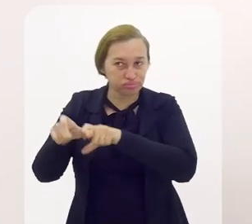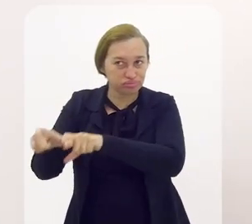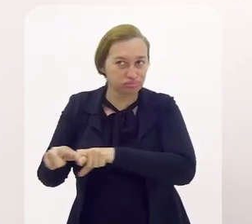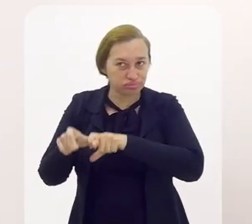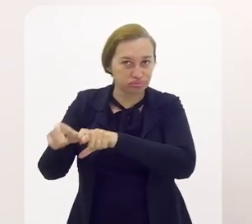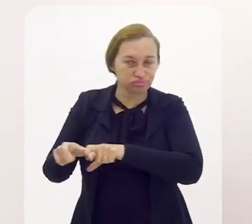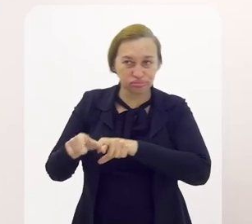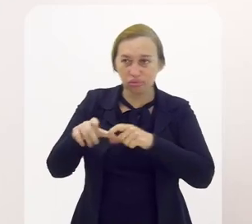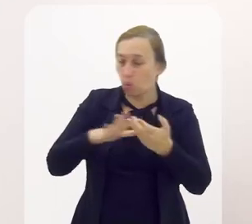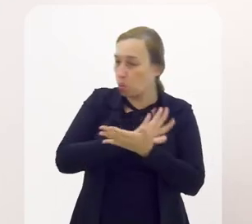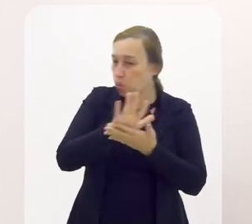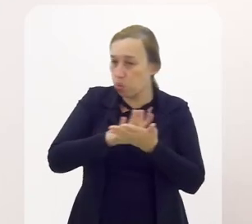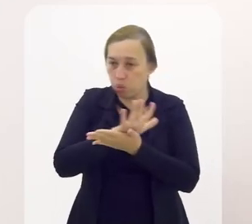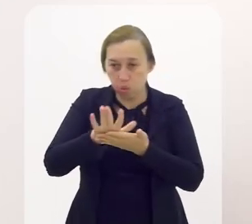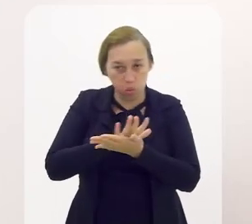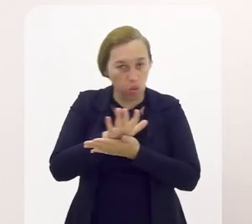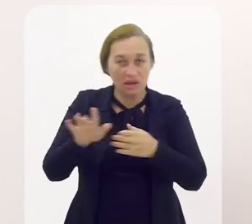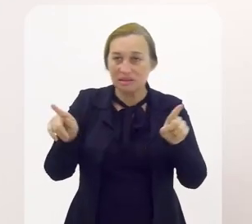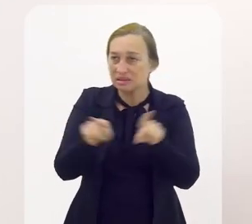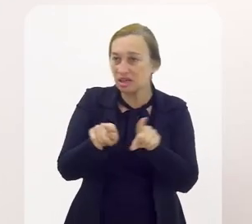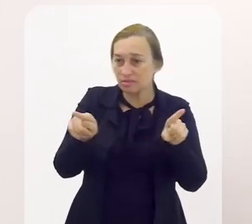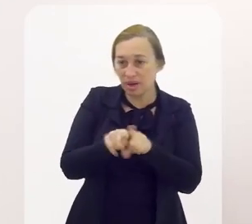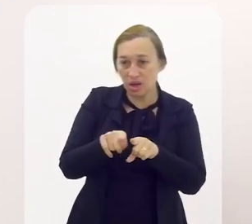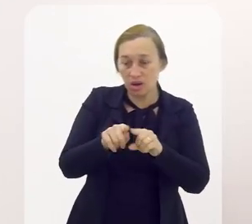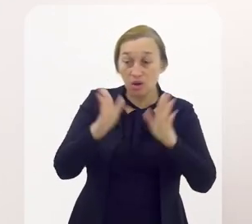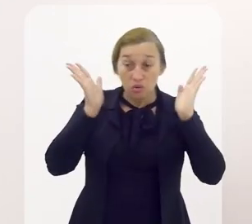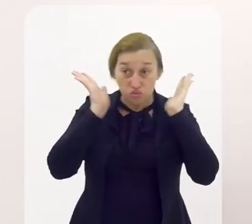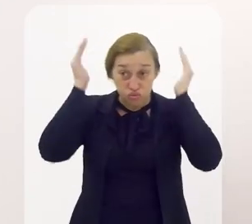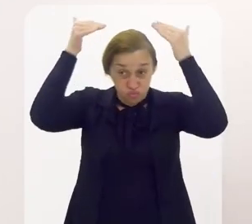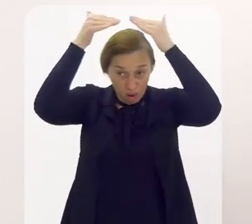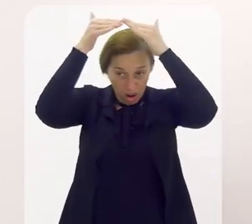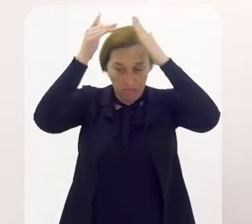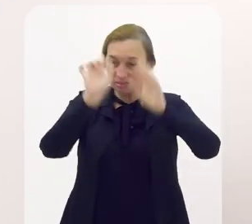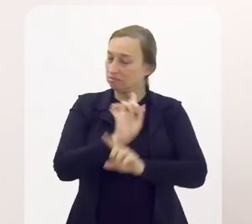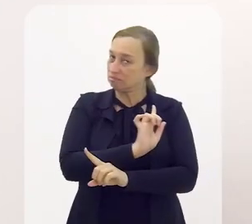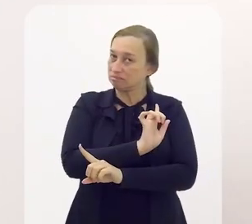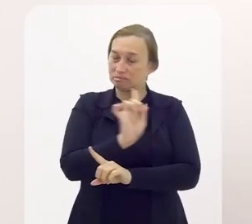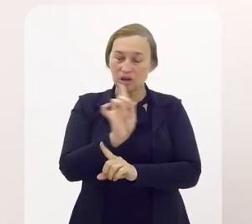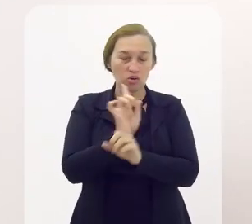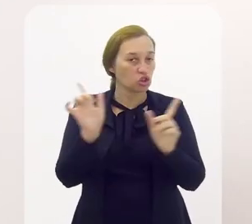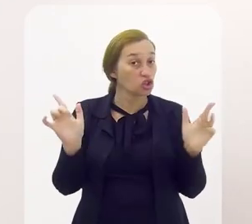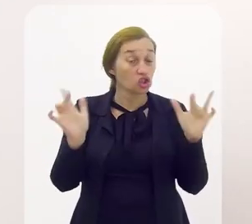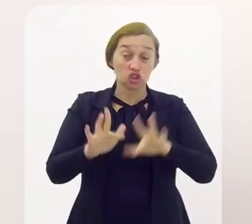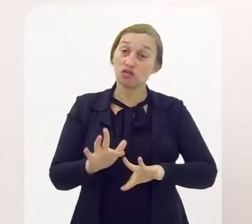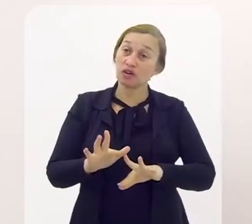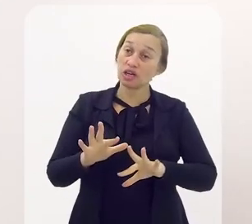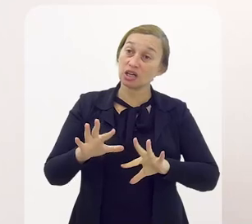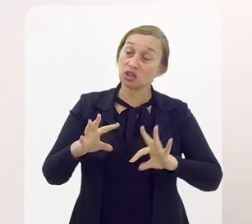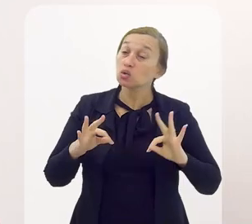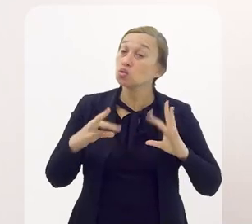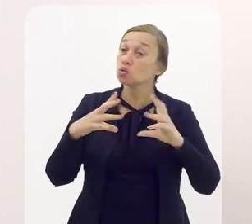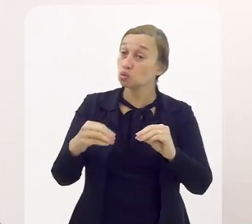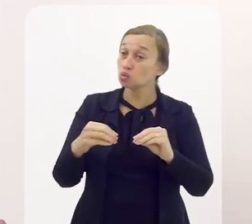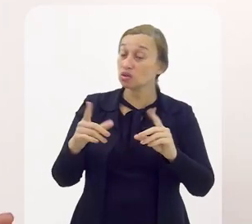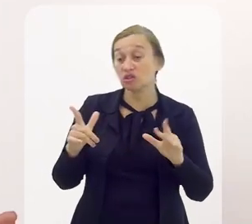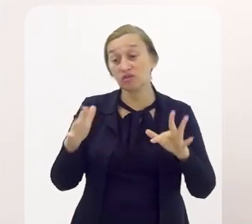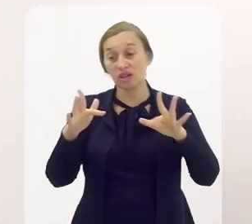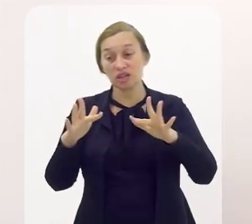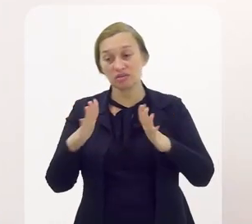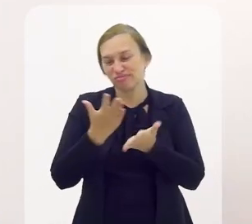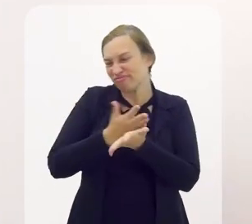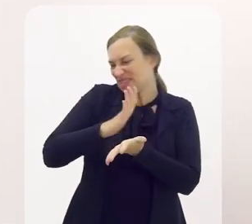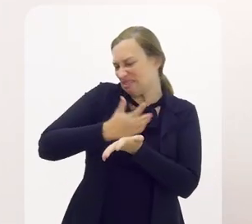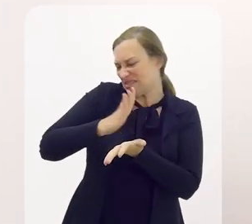nem com os católicos o Papa não é chegado a essa história. Então, nada tem a ver com